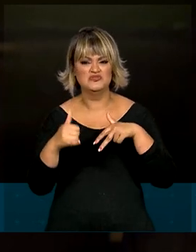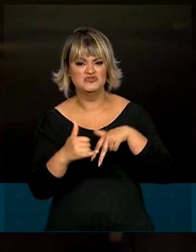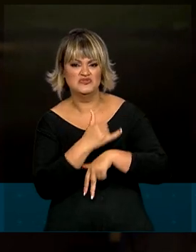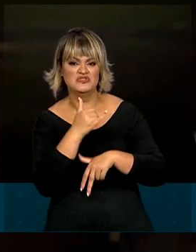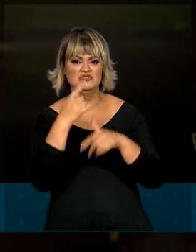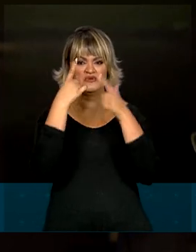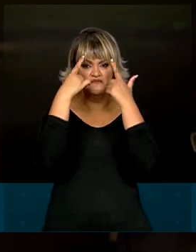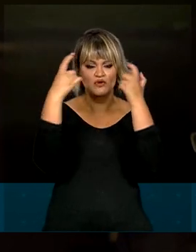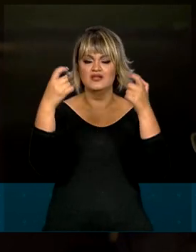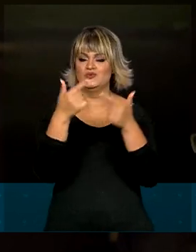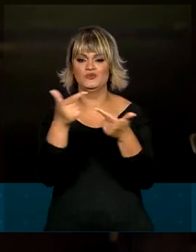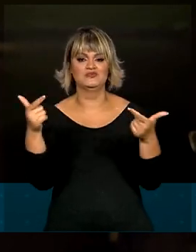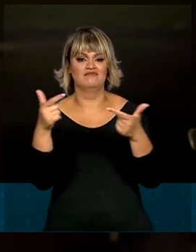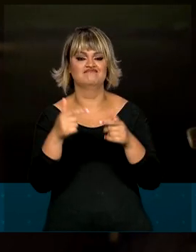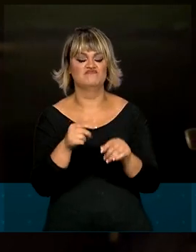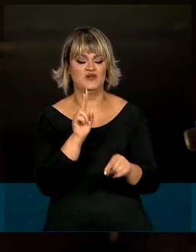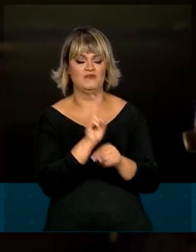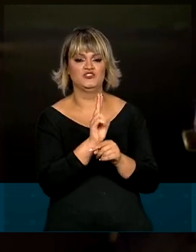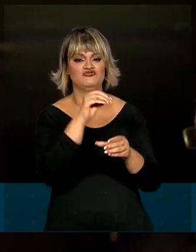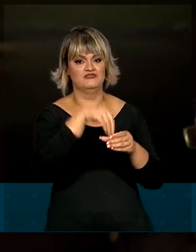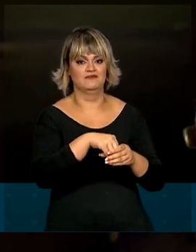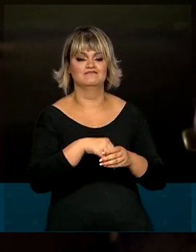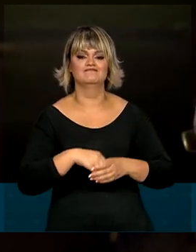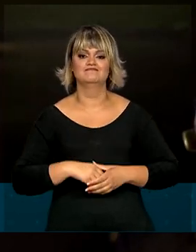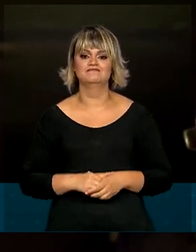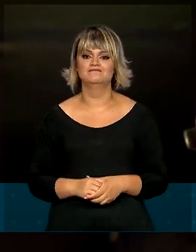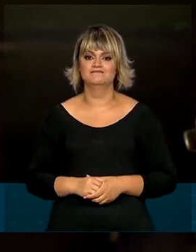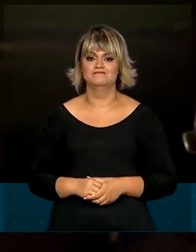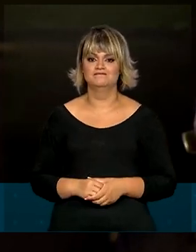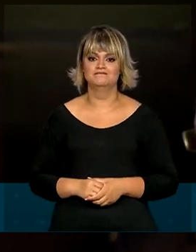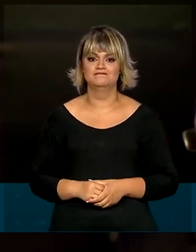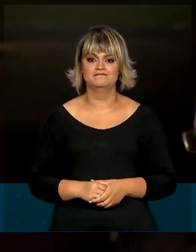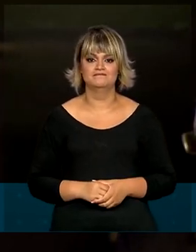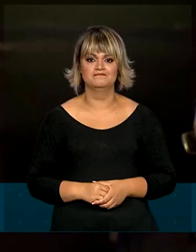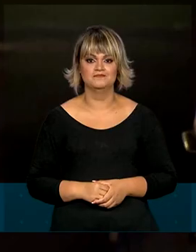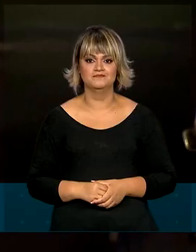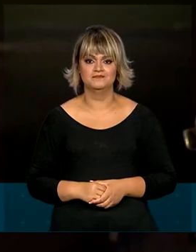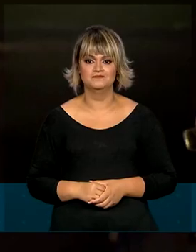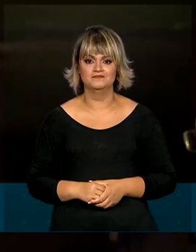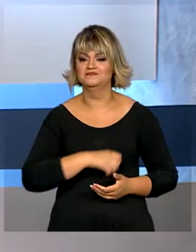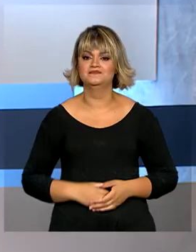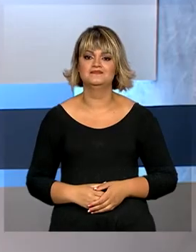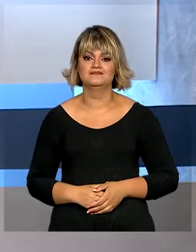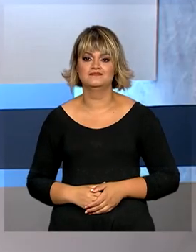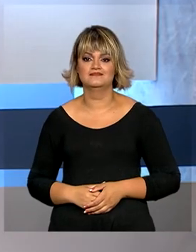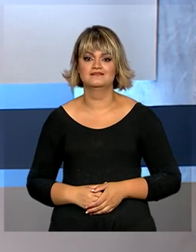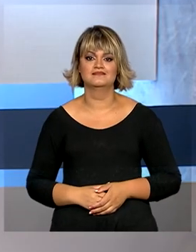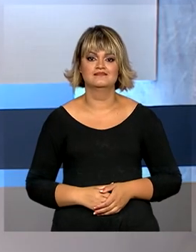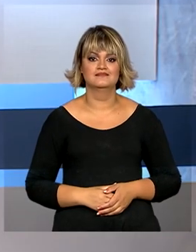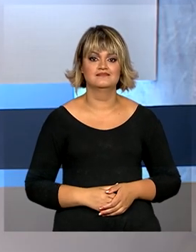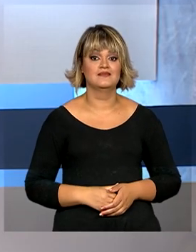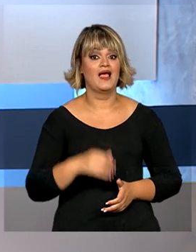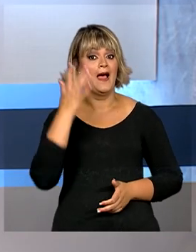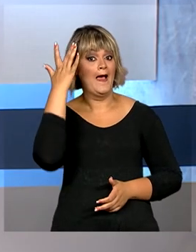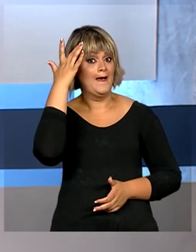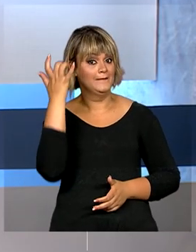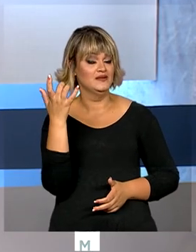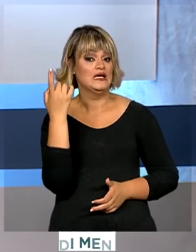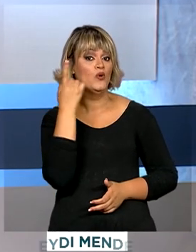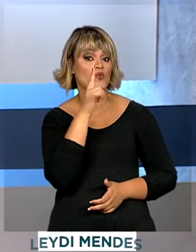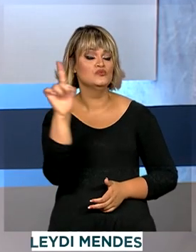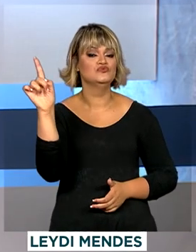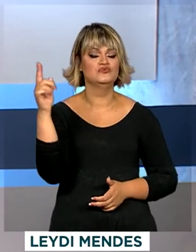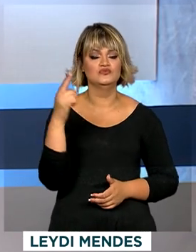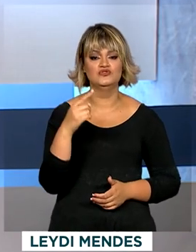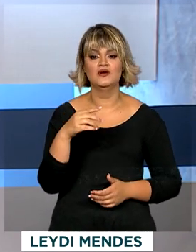porque as crianças estarão protegidas dentro de uma escola aprendendo alguma coisa. E amanhã é o